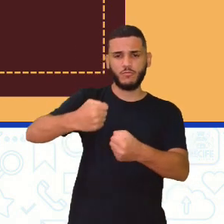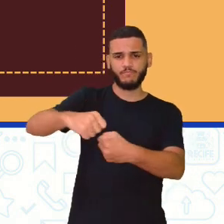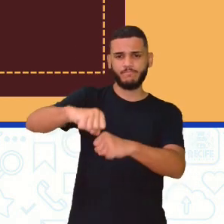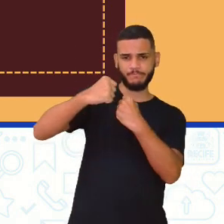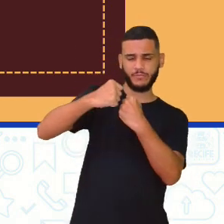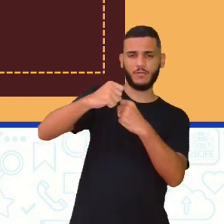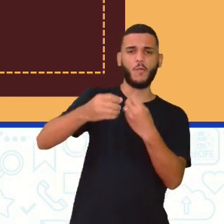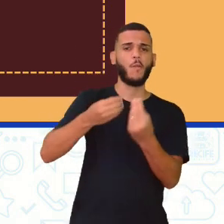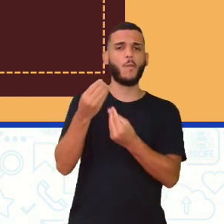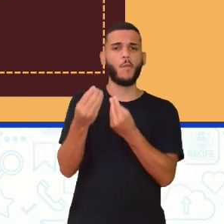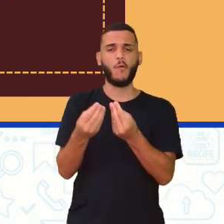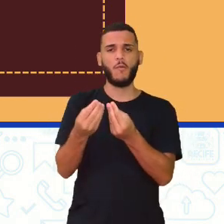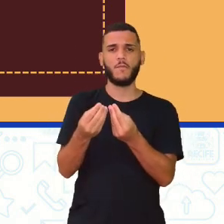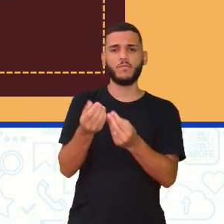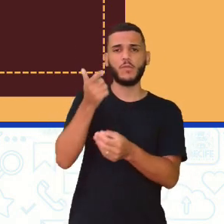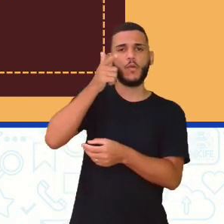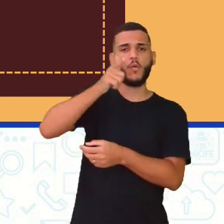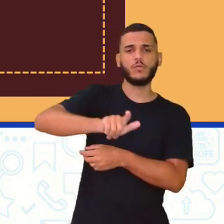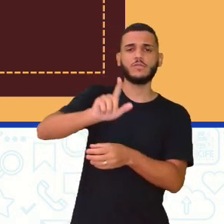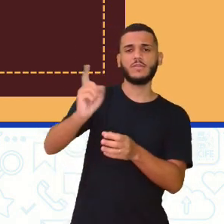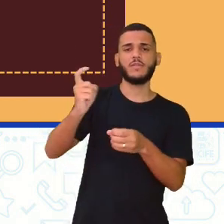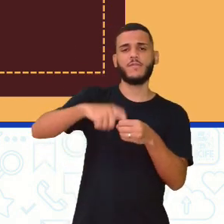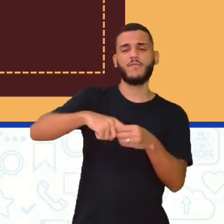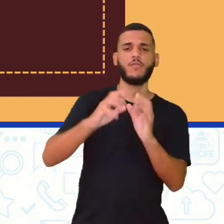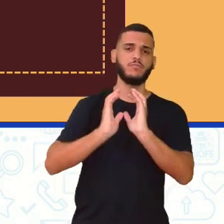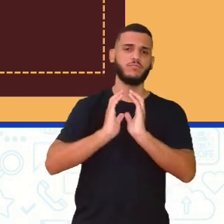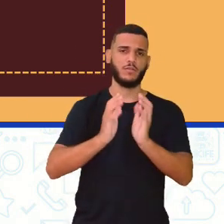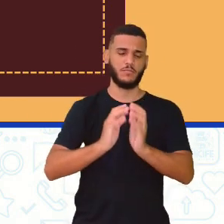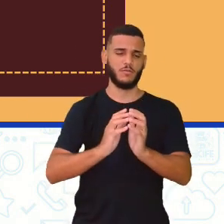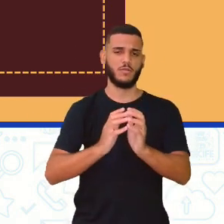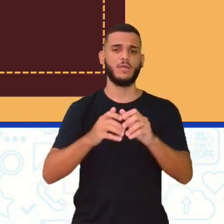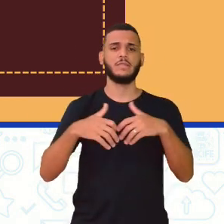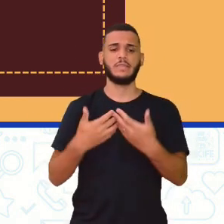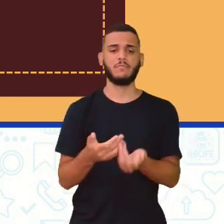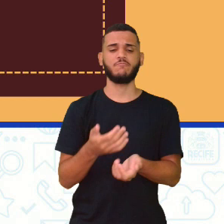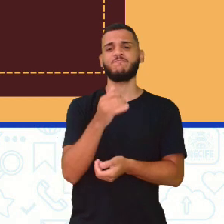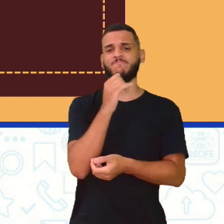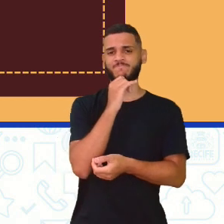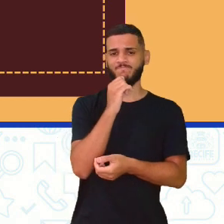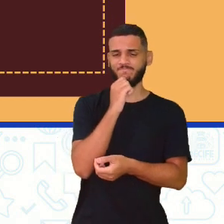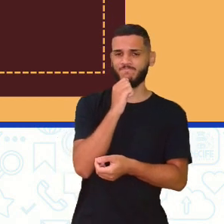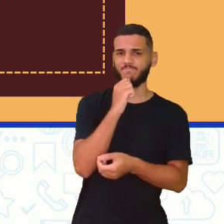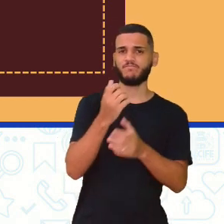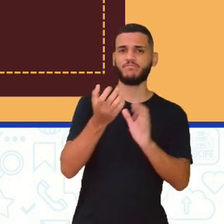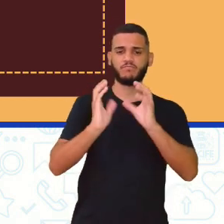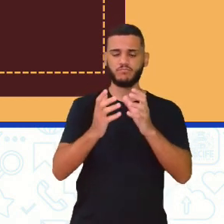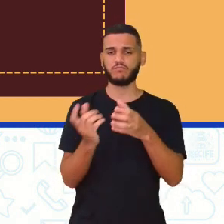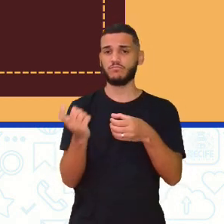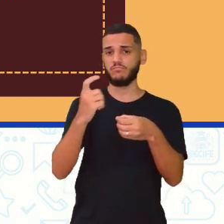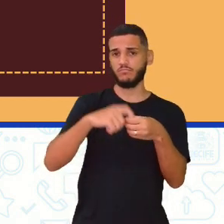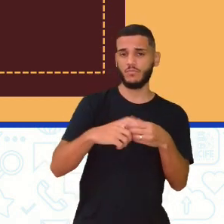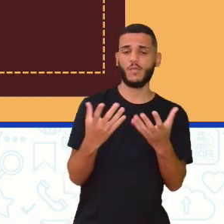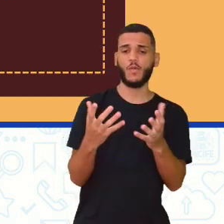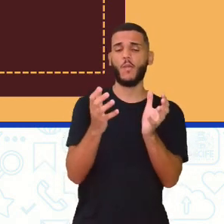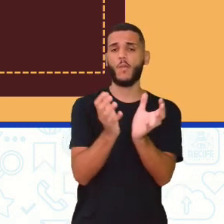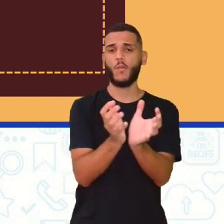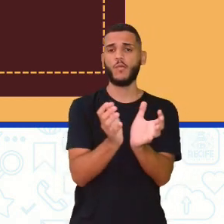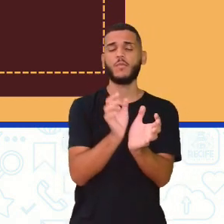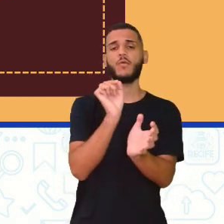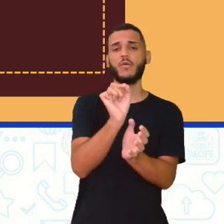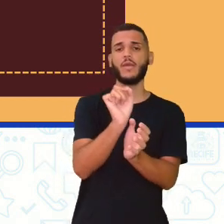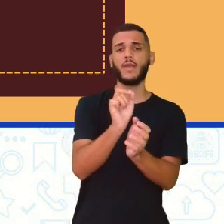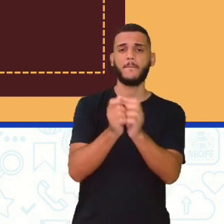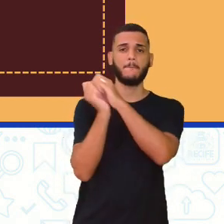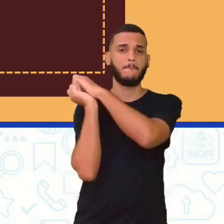tentar recuperar. Então, enquanto eles não recuperam essa bola, né? A equipe que